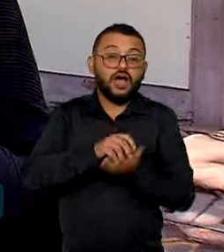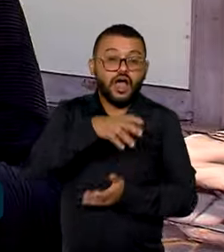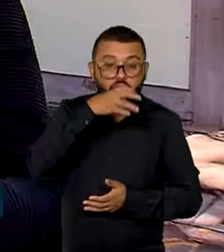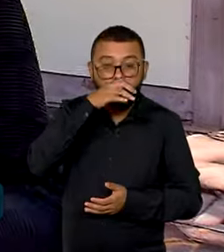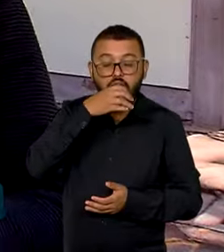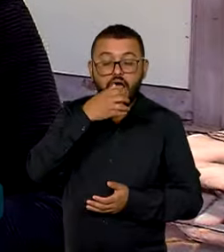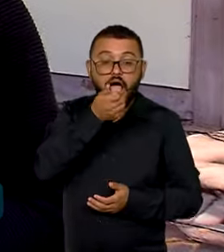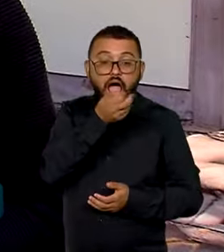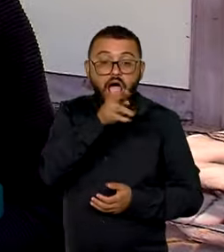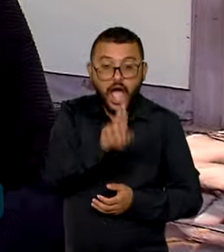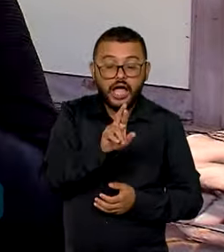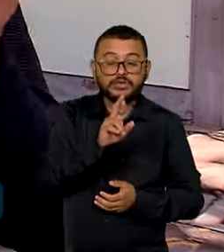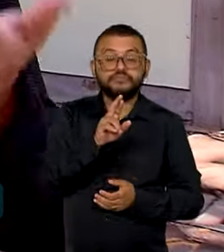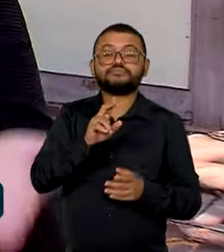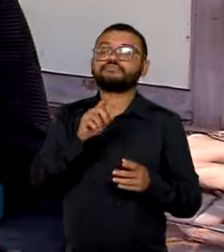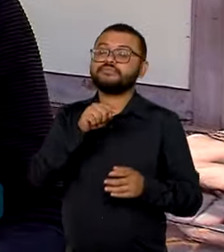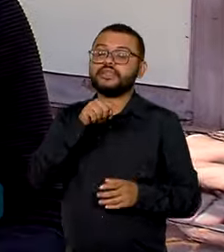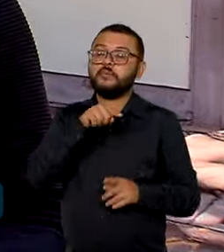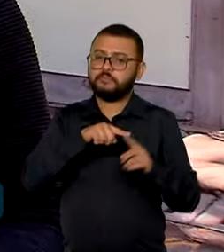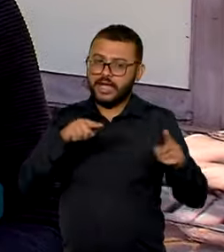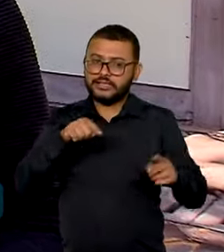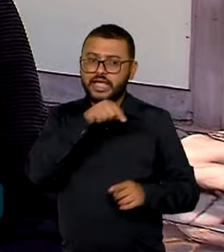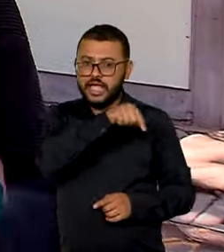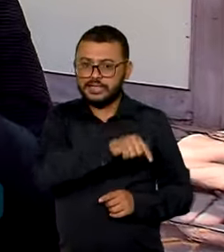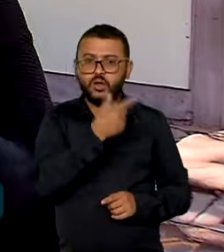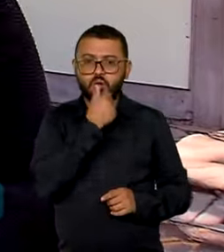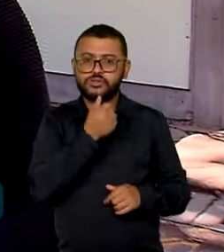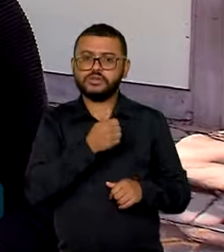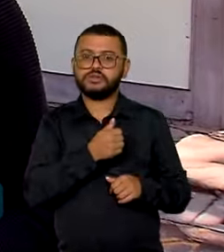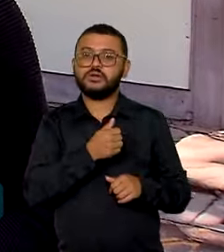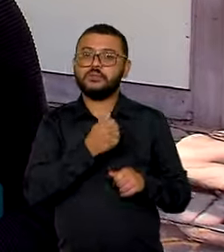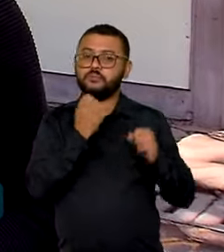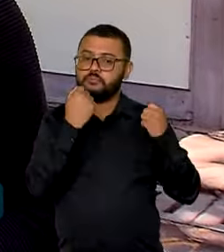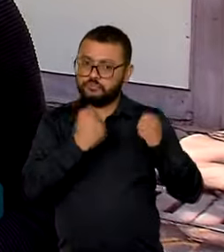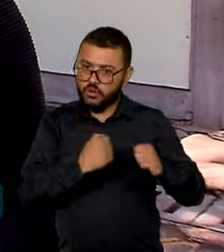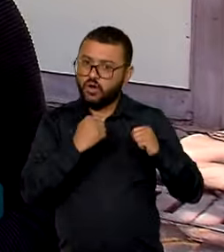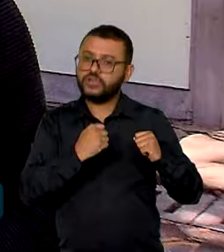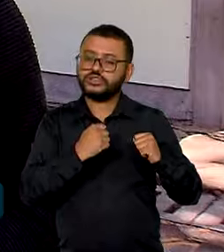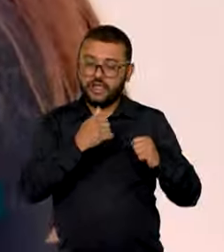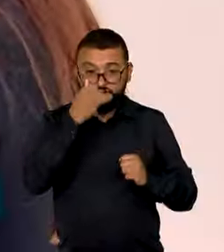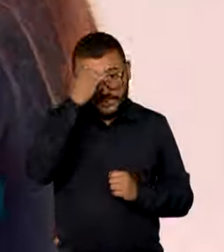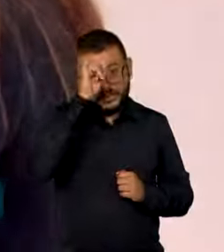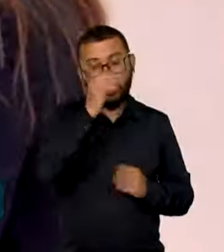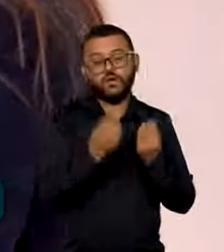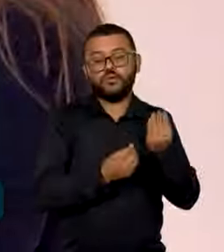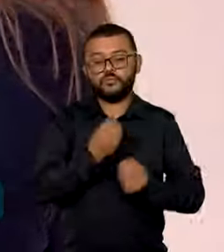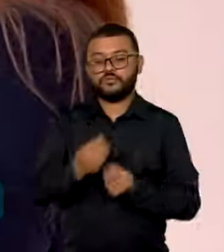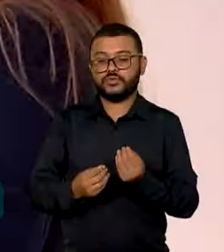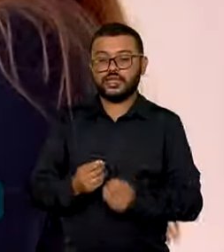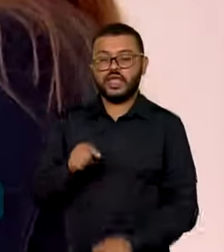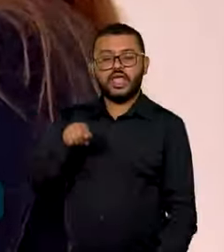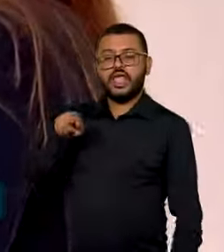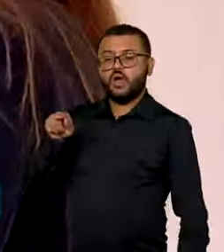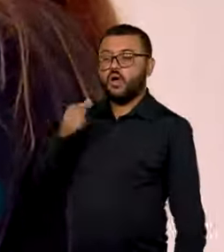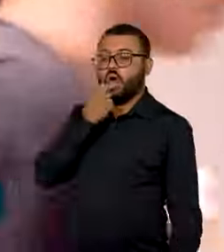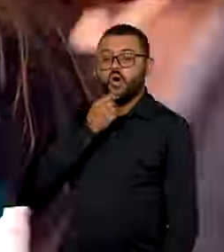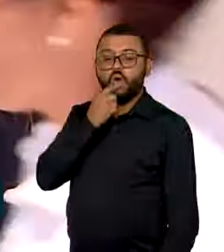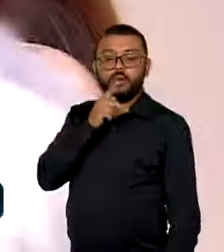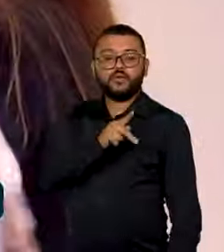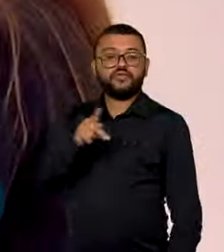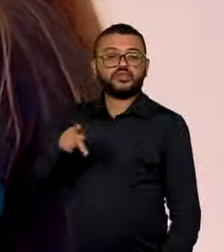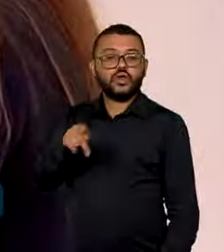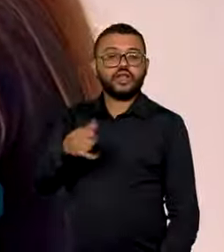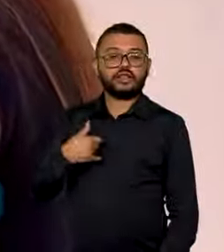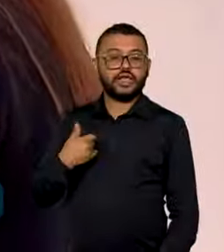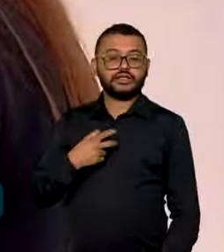Mas a boa notícia é que essas enfermidades podem ser prevenidas. Esse professor acabou de completar